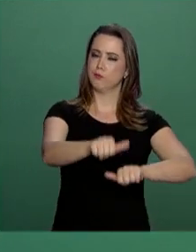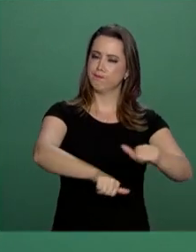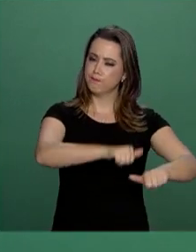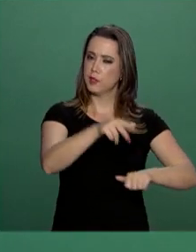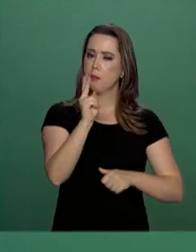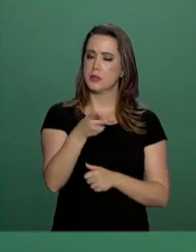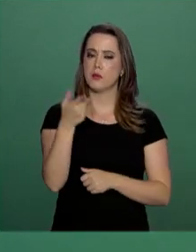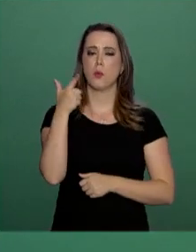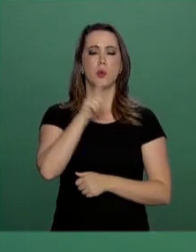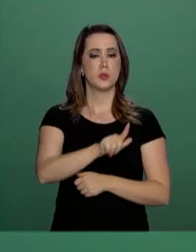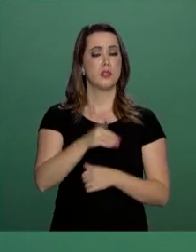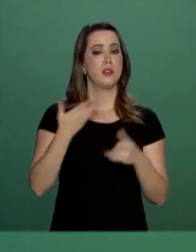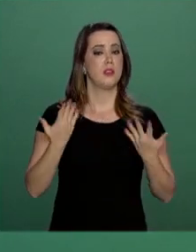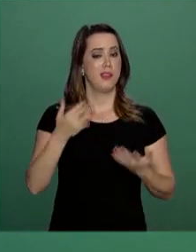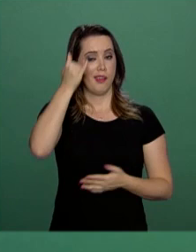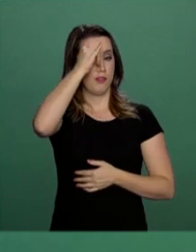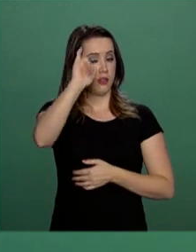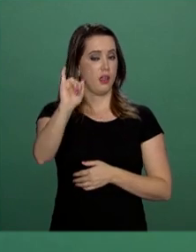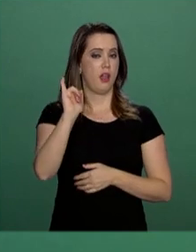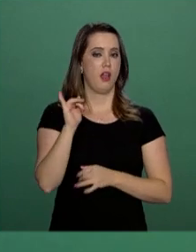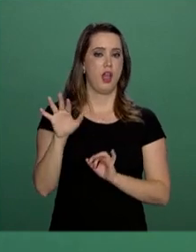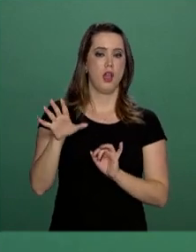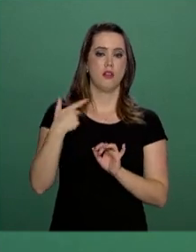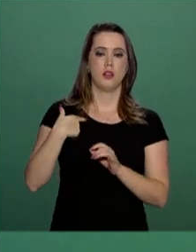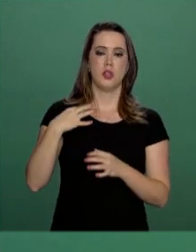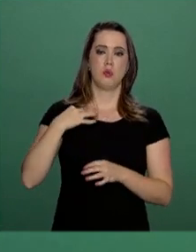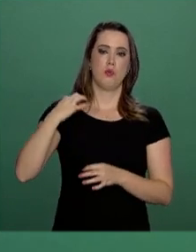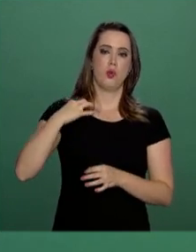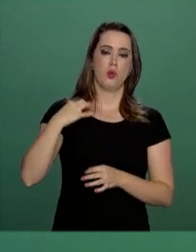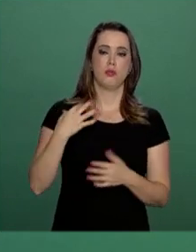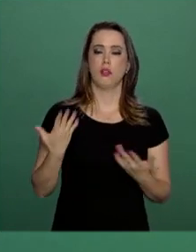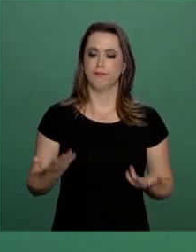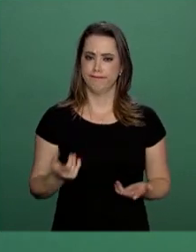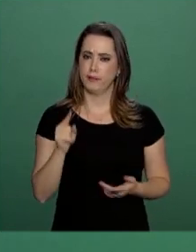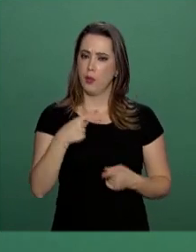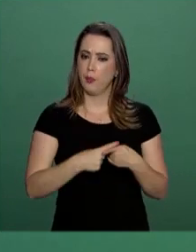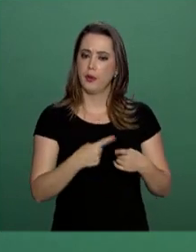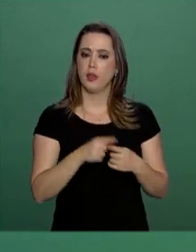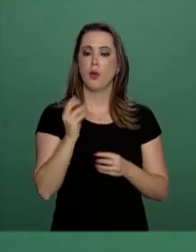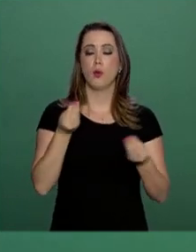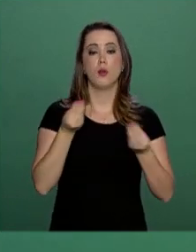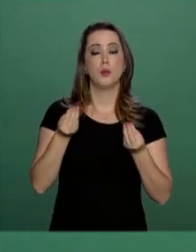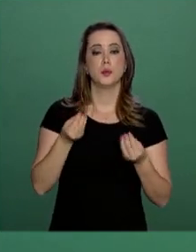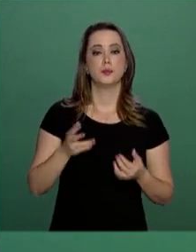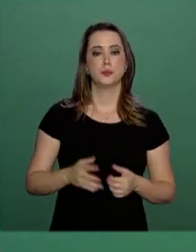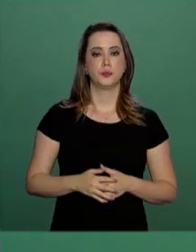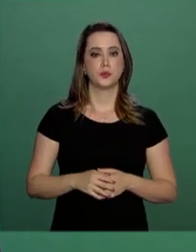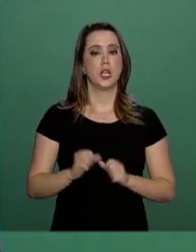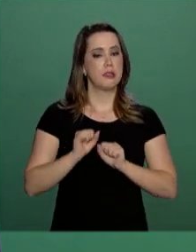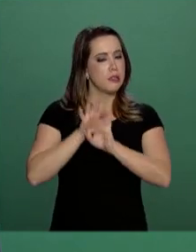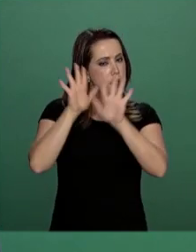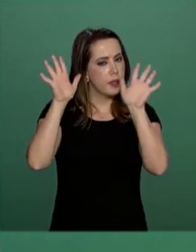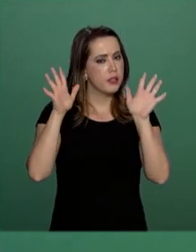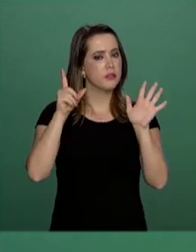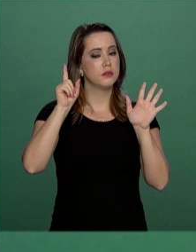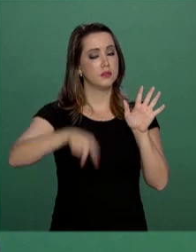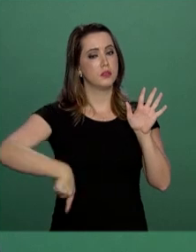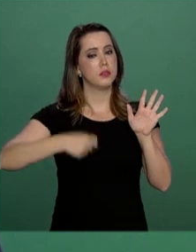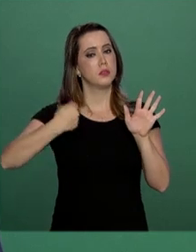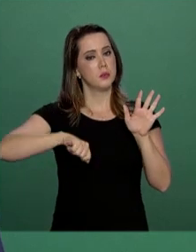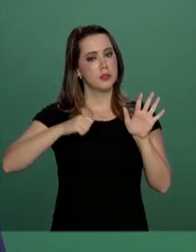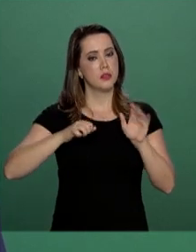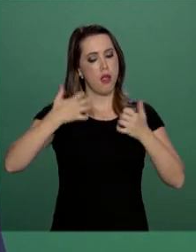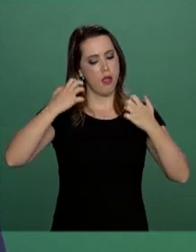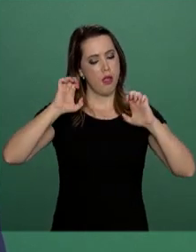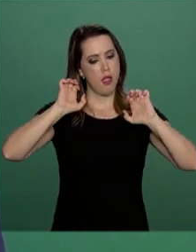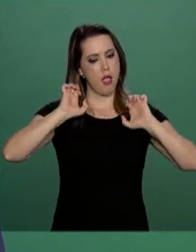alcançar isso, também evitando o voluntarismo. A ferramenta para isso tem que ser a transparência, tem que ser a